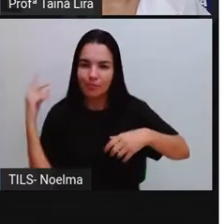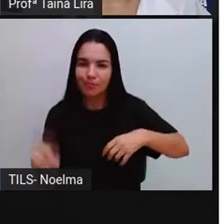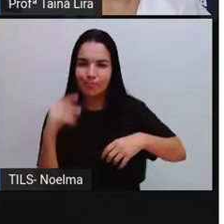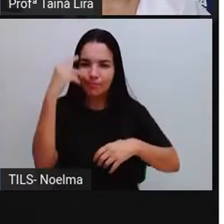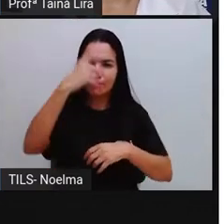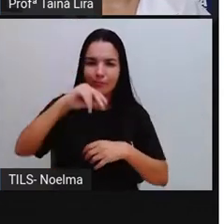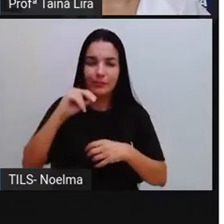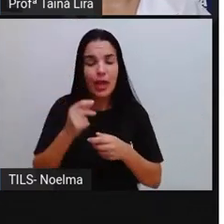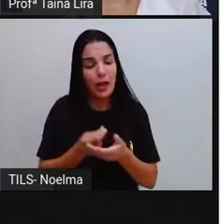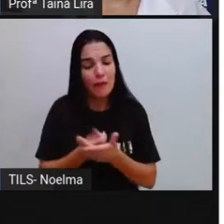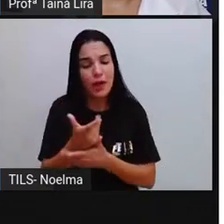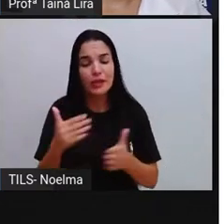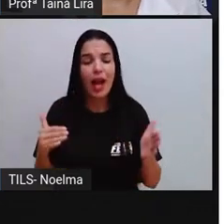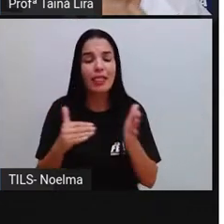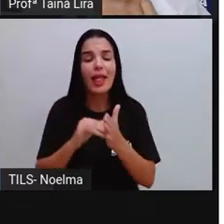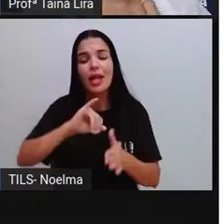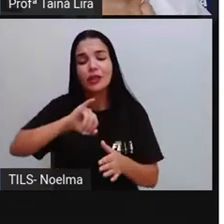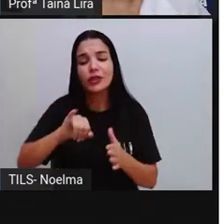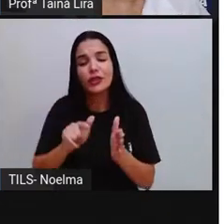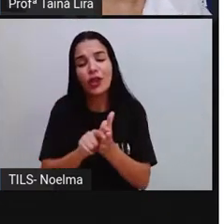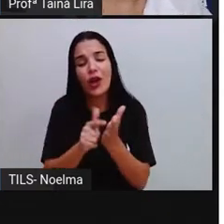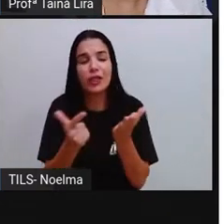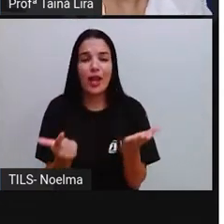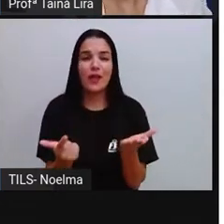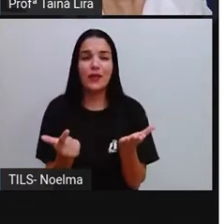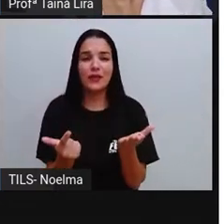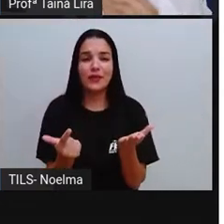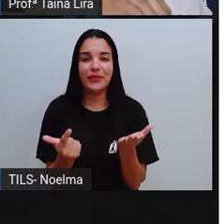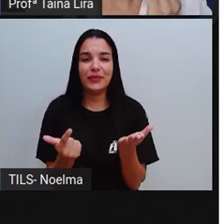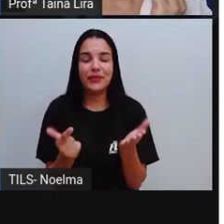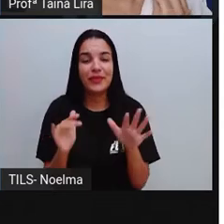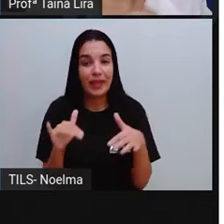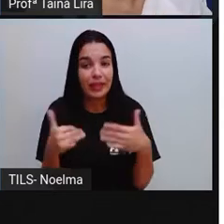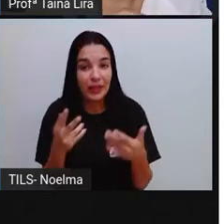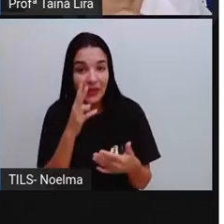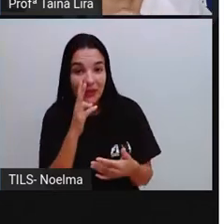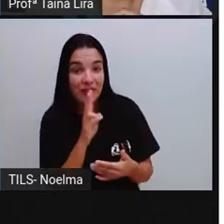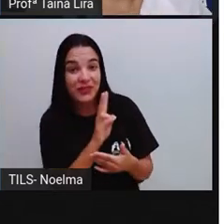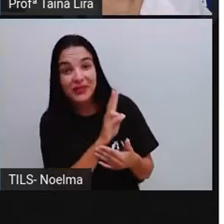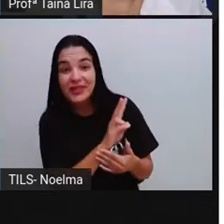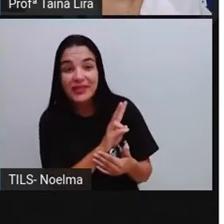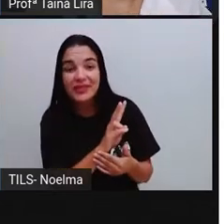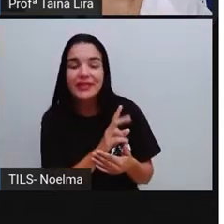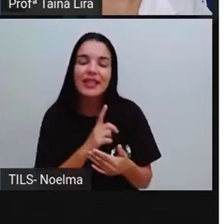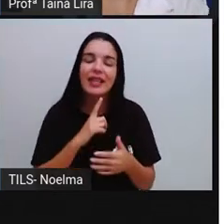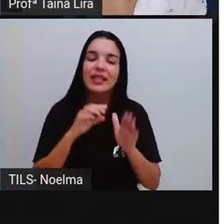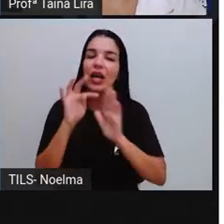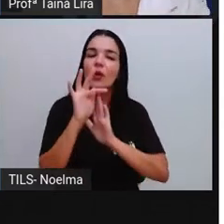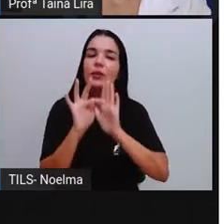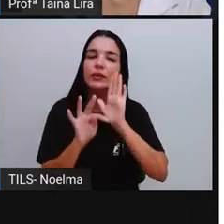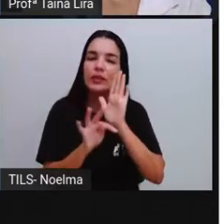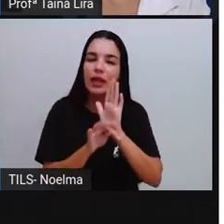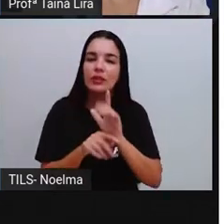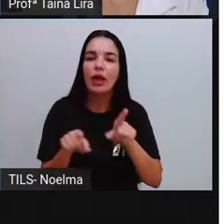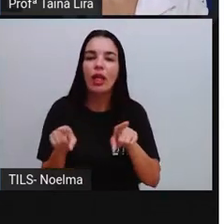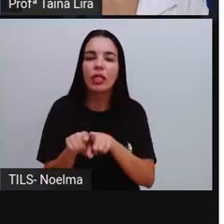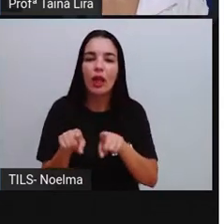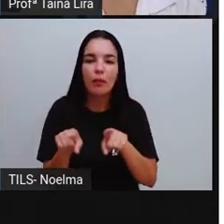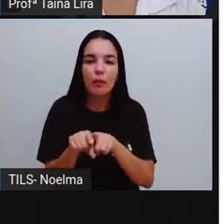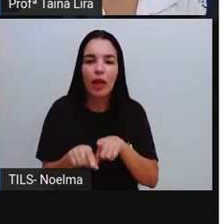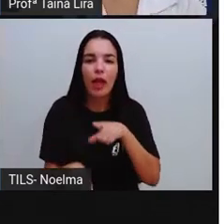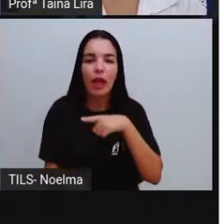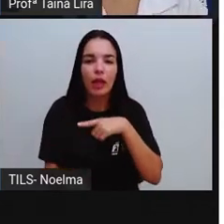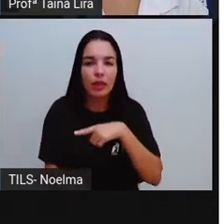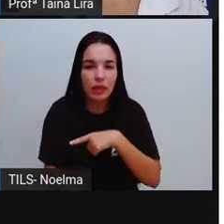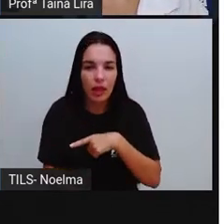Chicote, Vende até jornal, Então, Esse texto também, É um texto